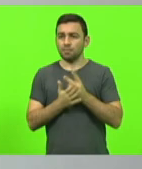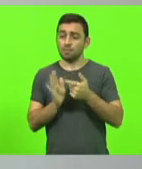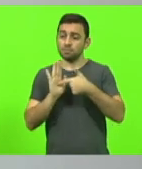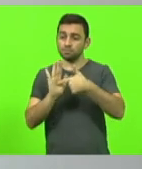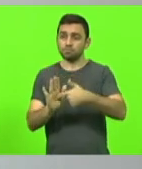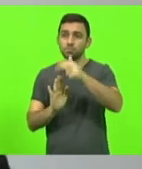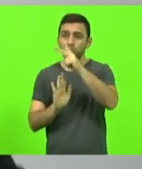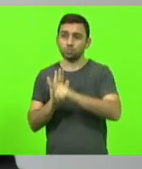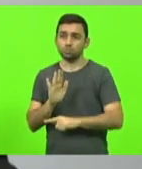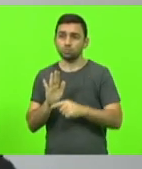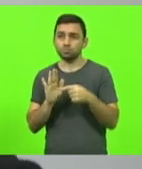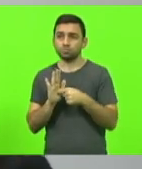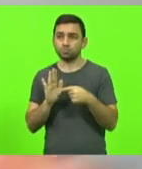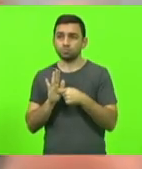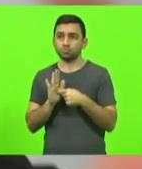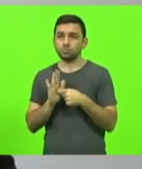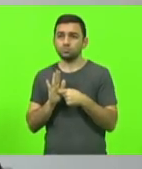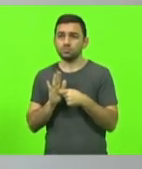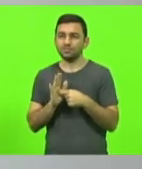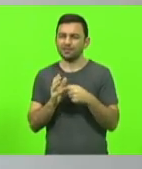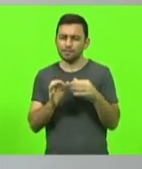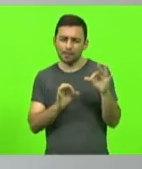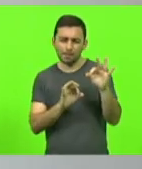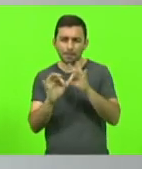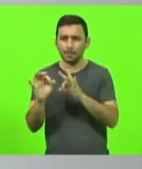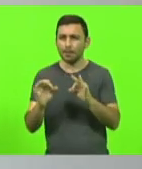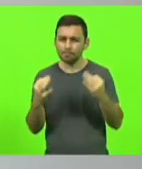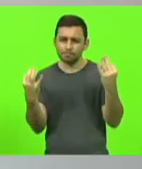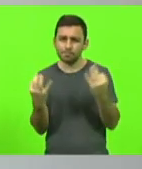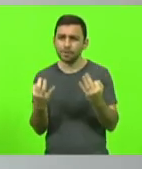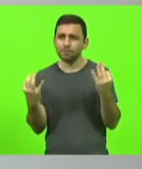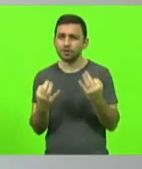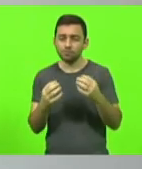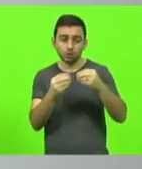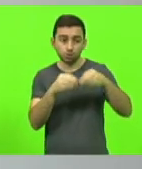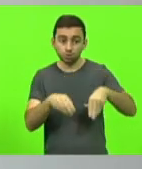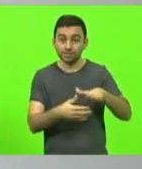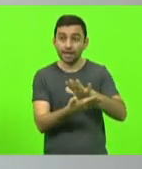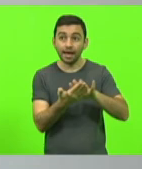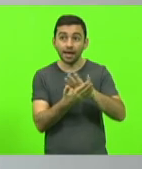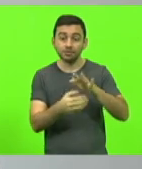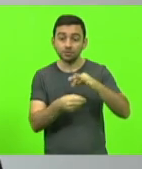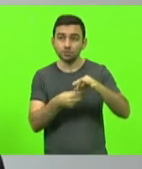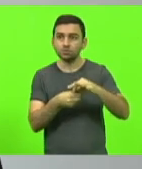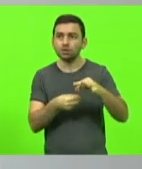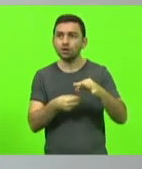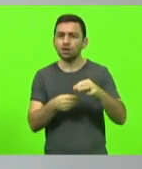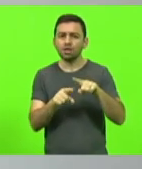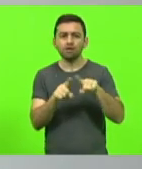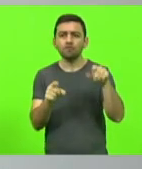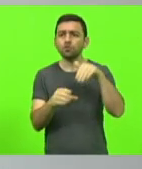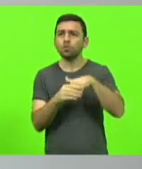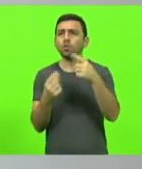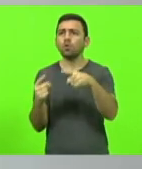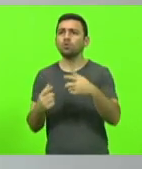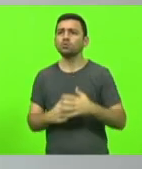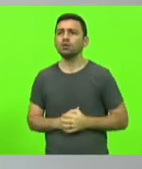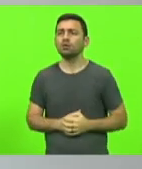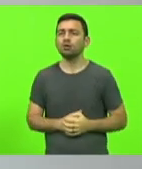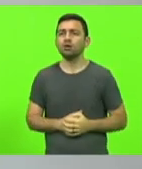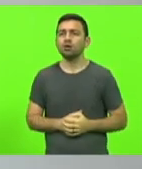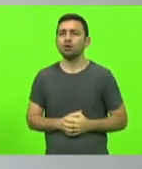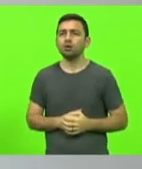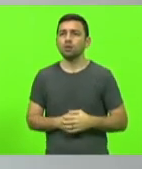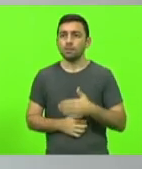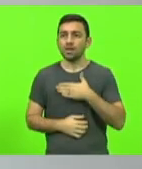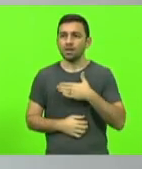e quando nós conseguimos arredondar o projeto para não prejudicar as instituições, infelizmente, votaram contra. Eu, o